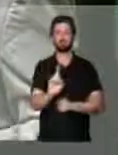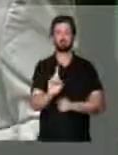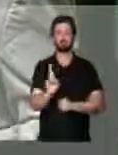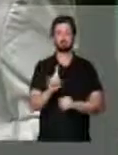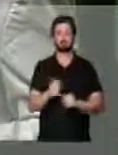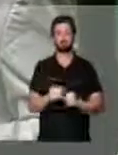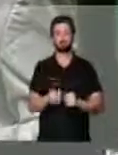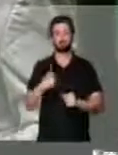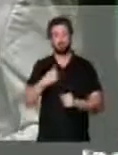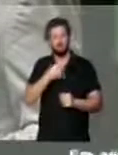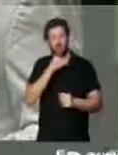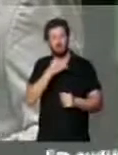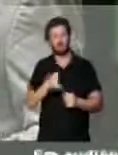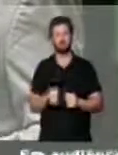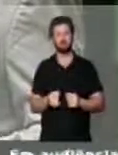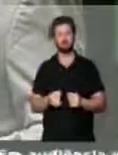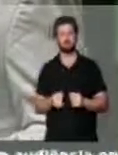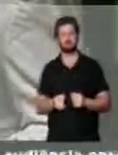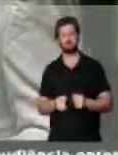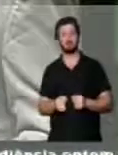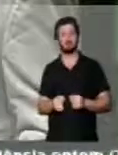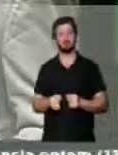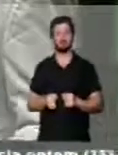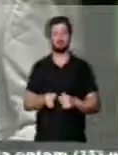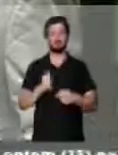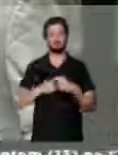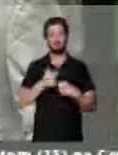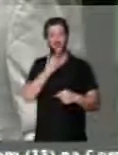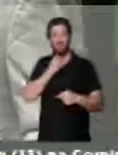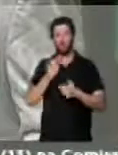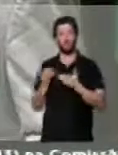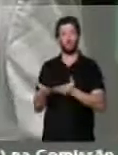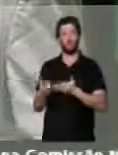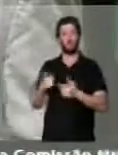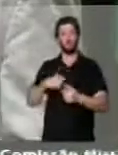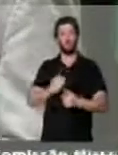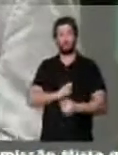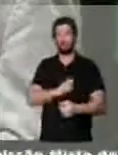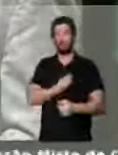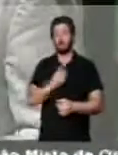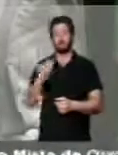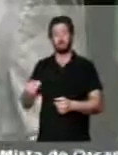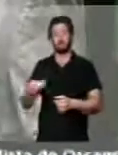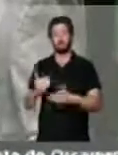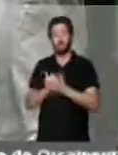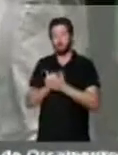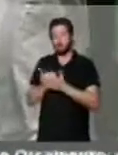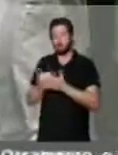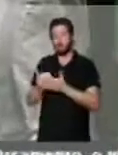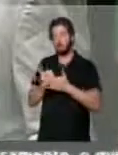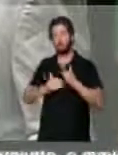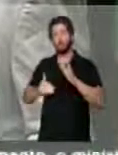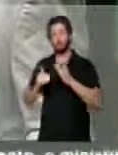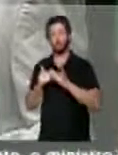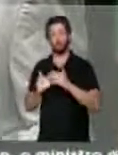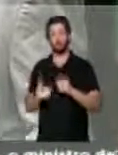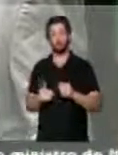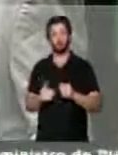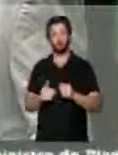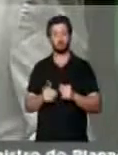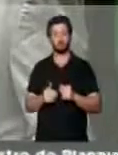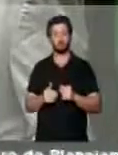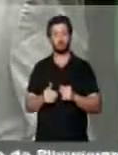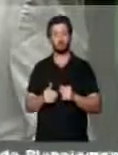Eu resisto com tristeza, porque um homem que teve a sua vida, as suas origens, poderia